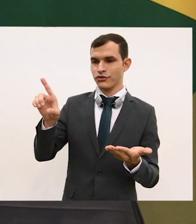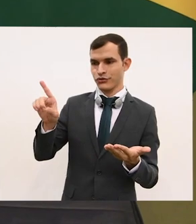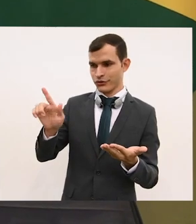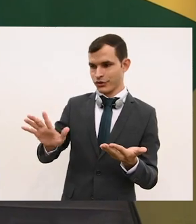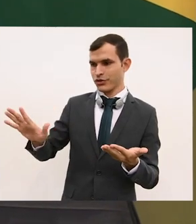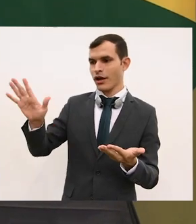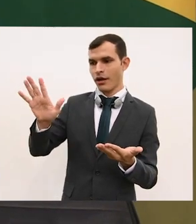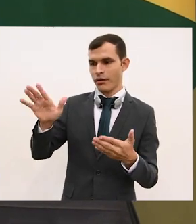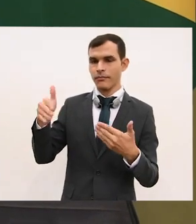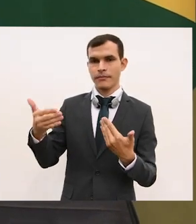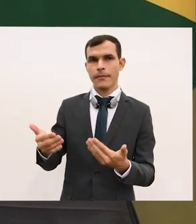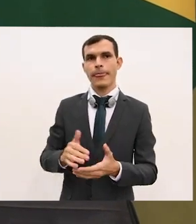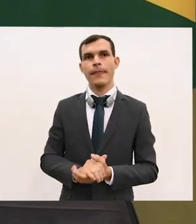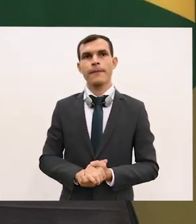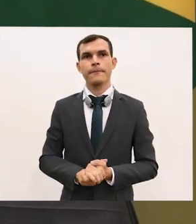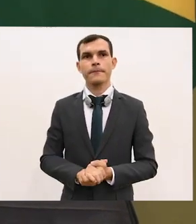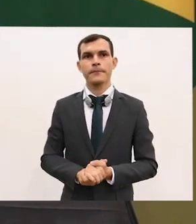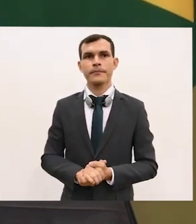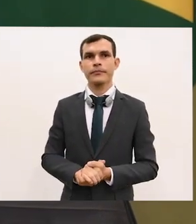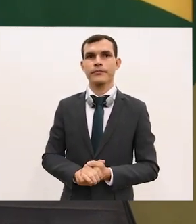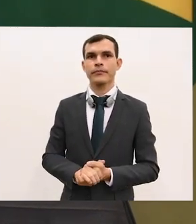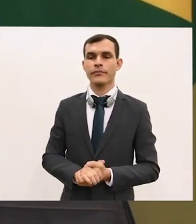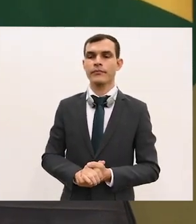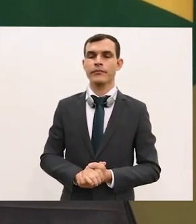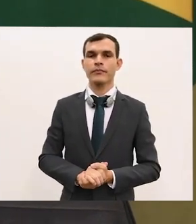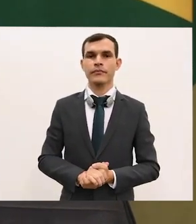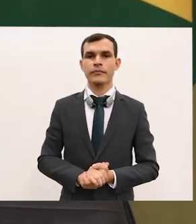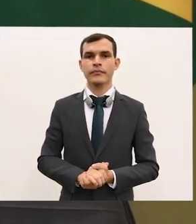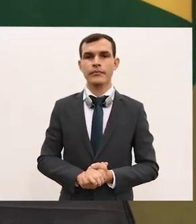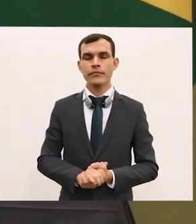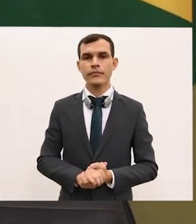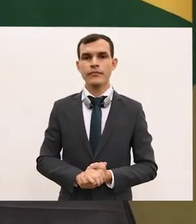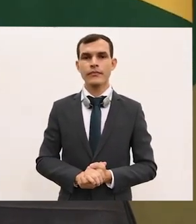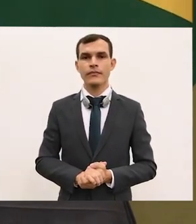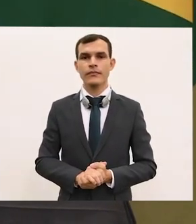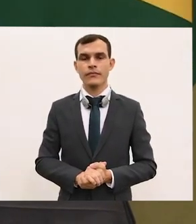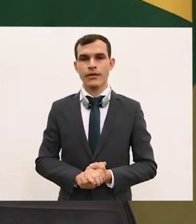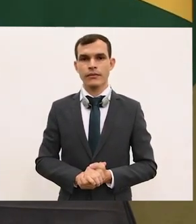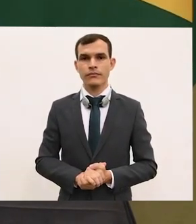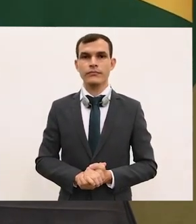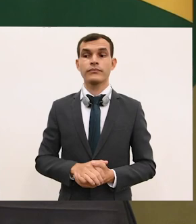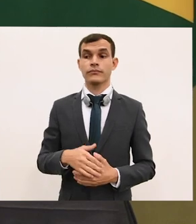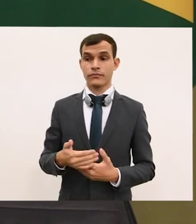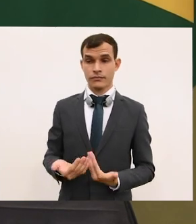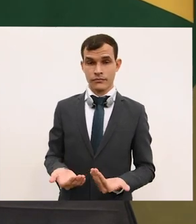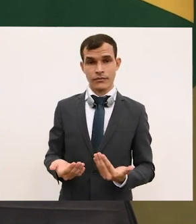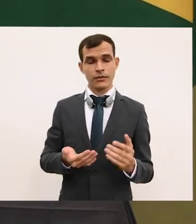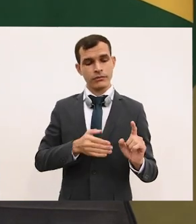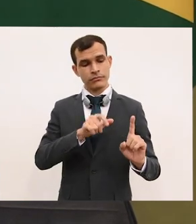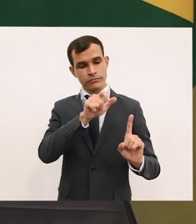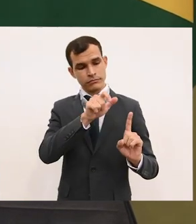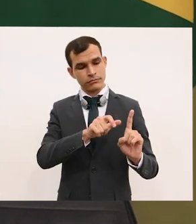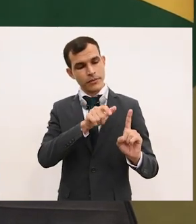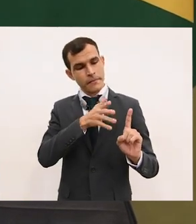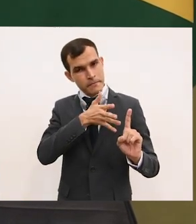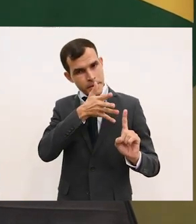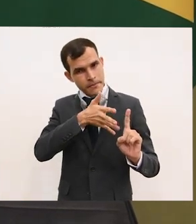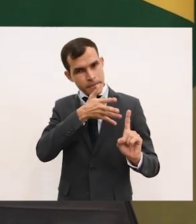palavra à doutora Iwela para que nos enriqueça com os seus comentários.